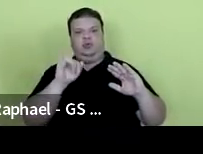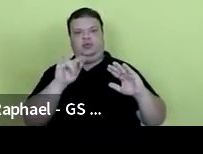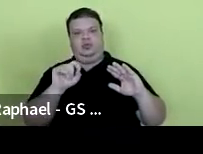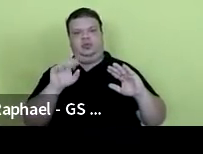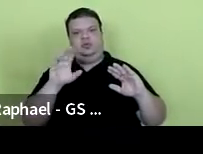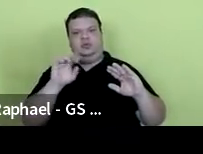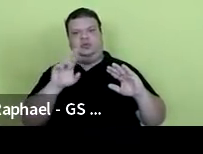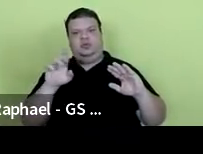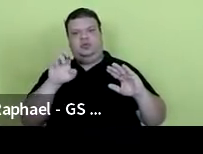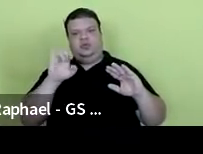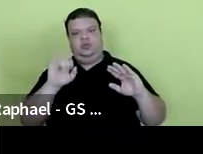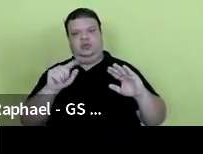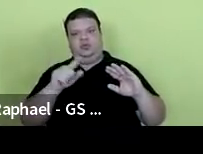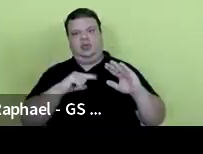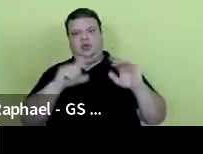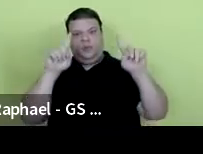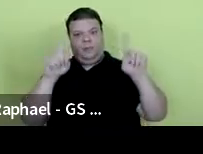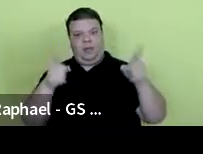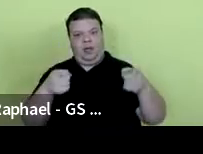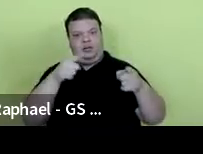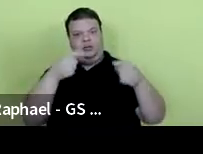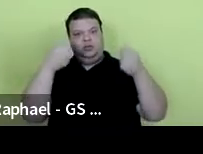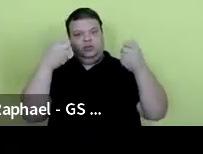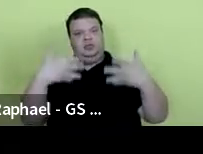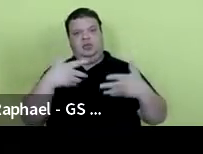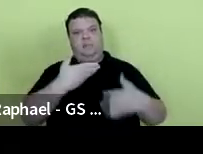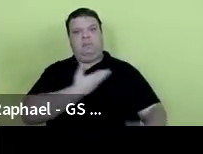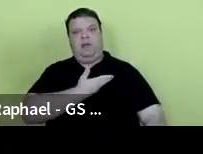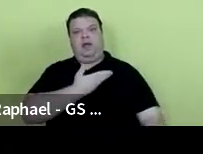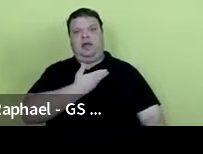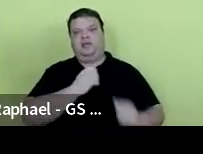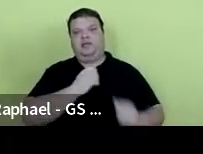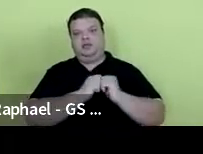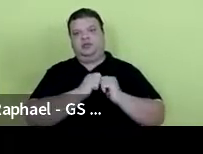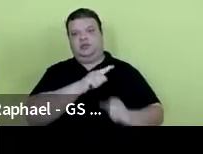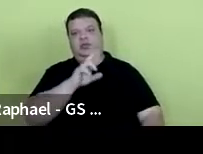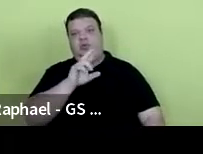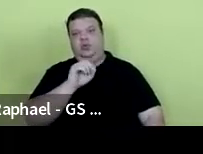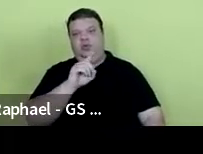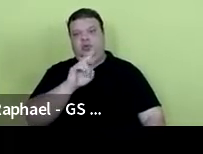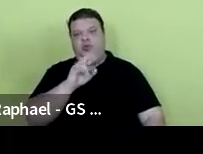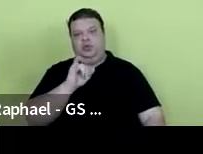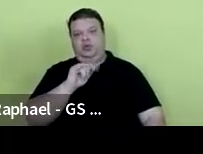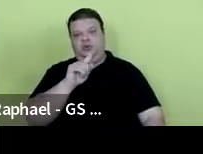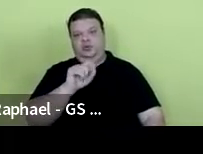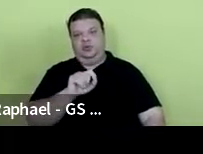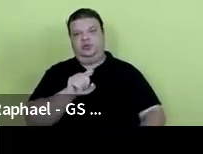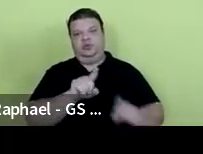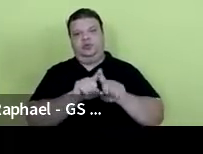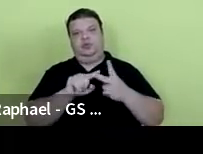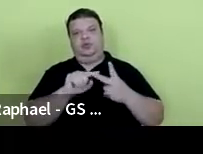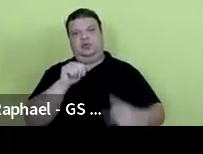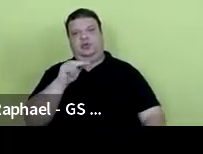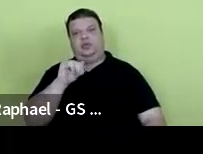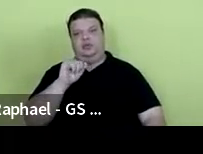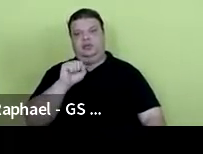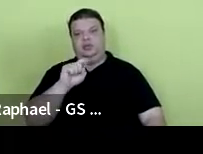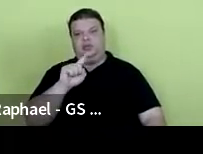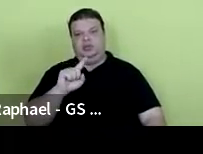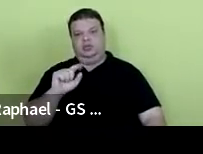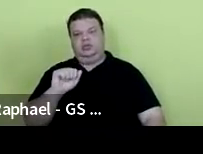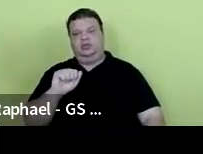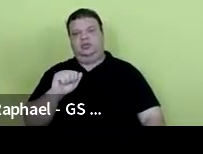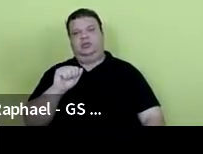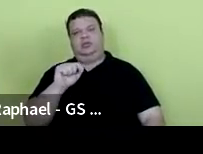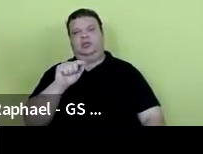aqui abrir um grande parênteses, dizer que com a parceria do doutor Rodrigo e com a Nise, é óbvio, não precisa nem